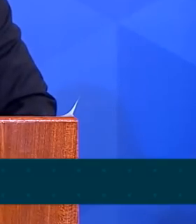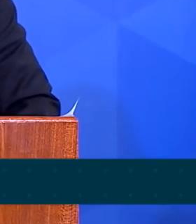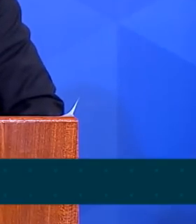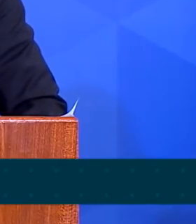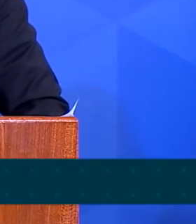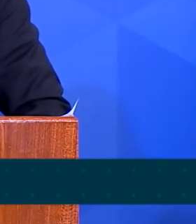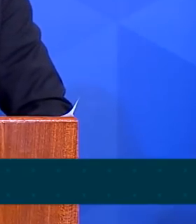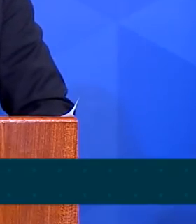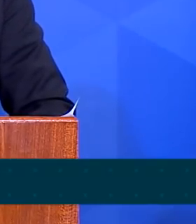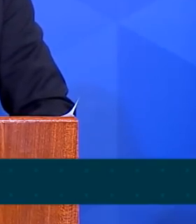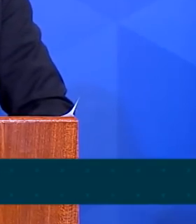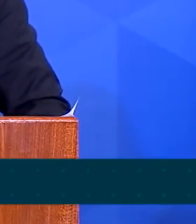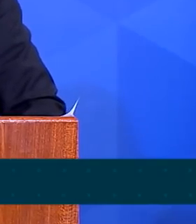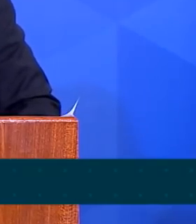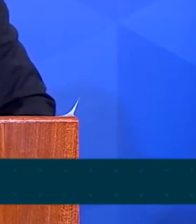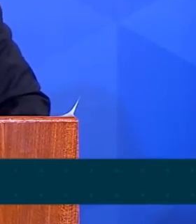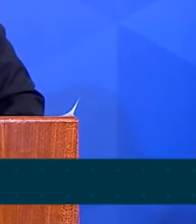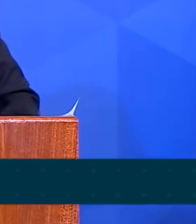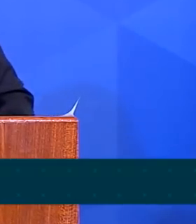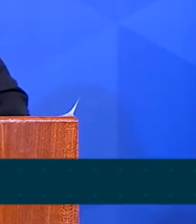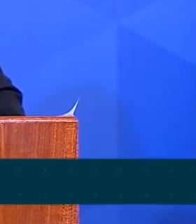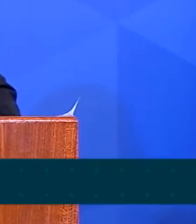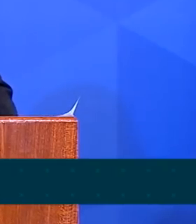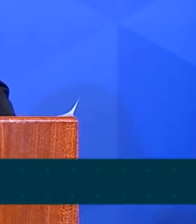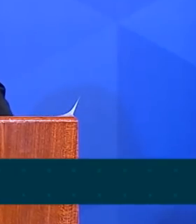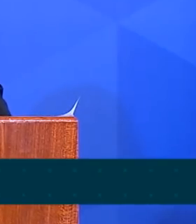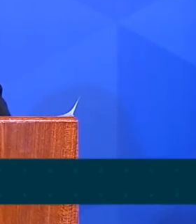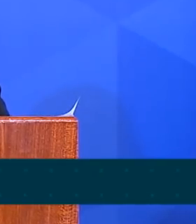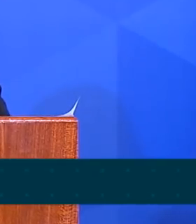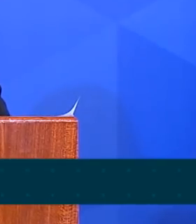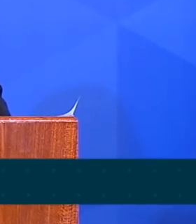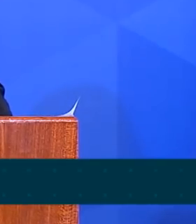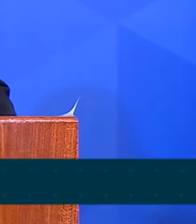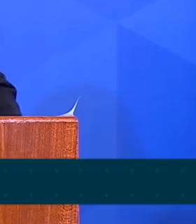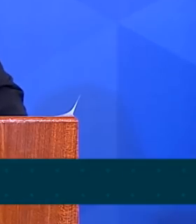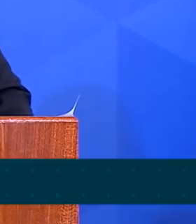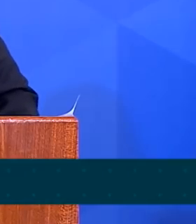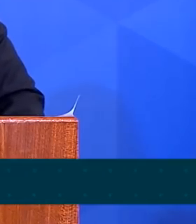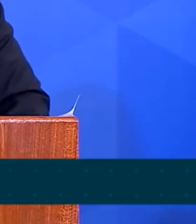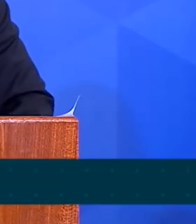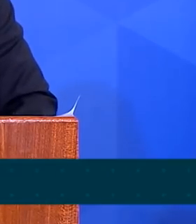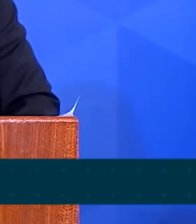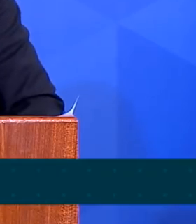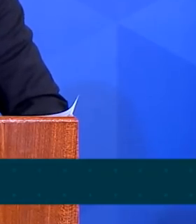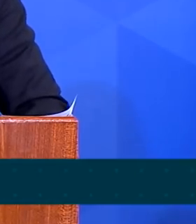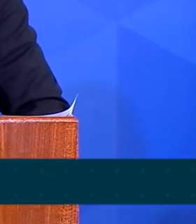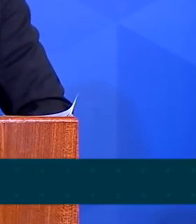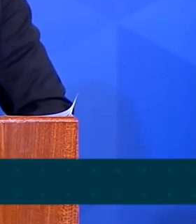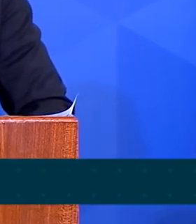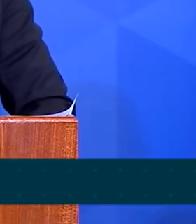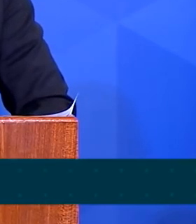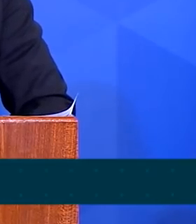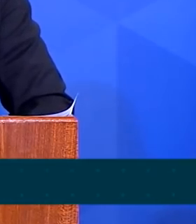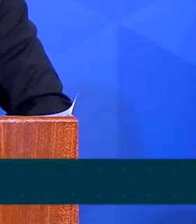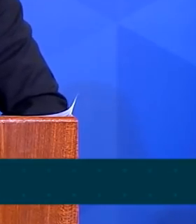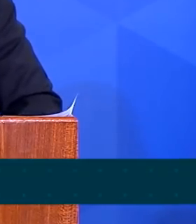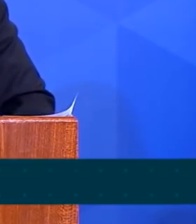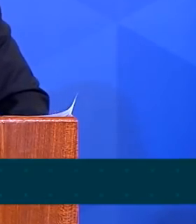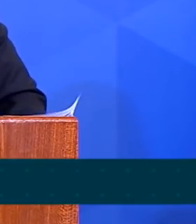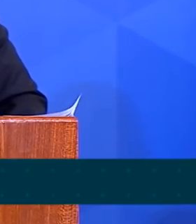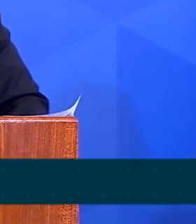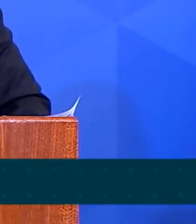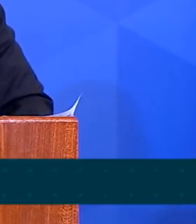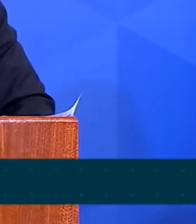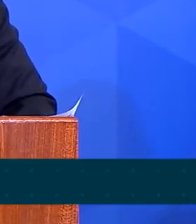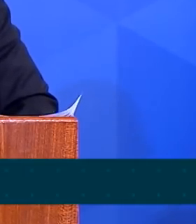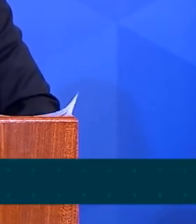usando para o bem a máquina do Estado para fortalecer e dar esperança a mais